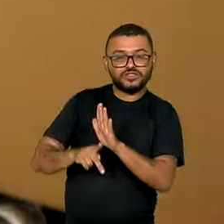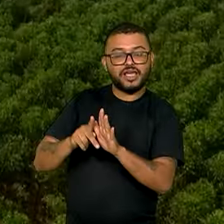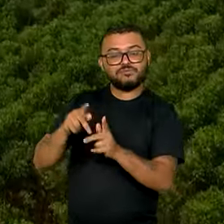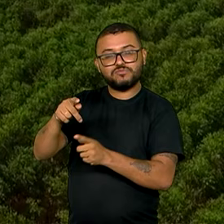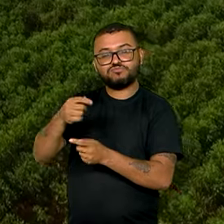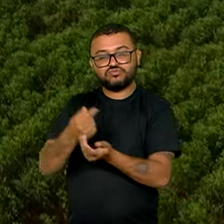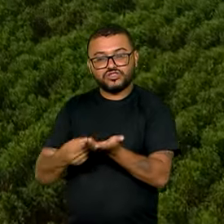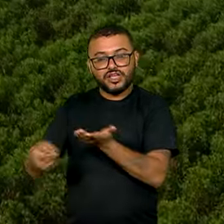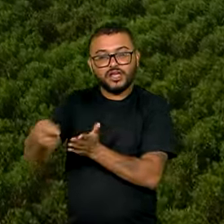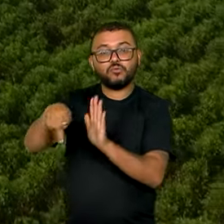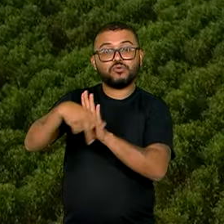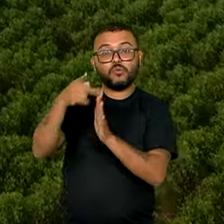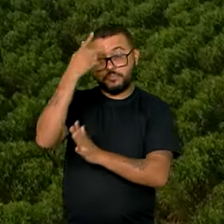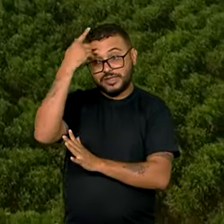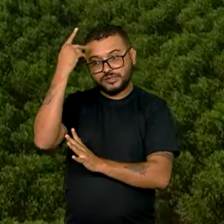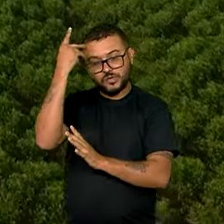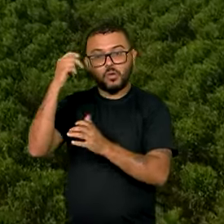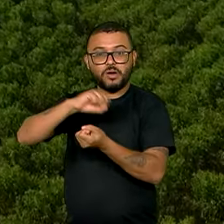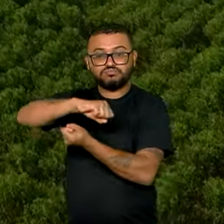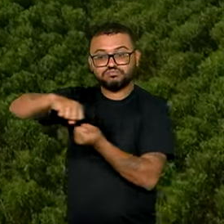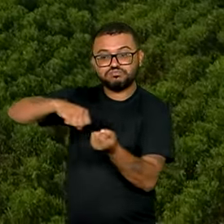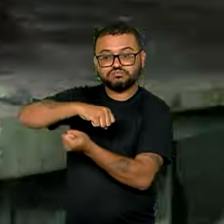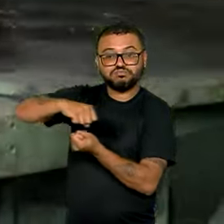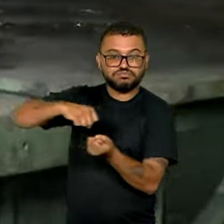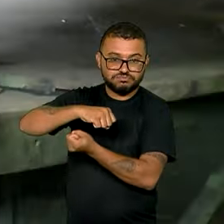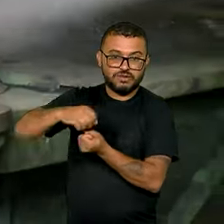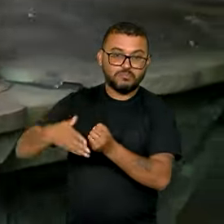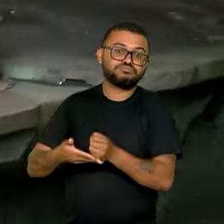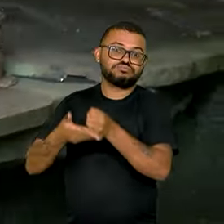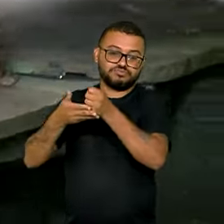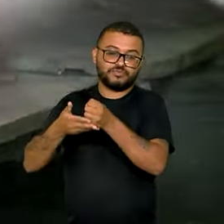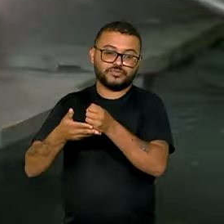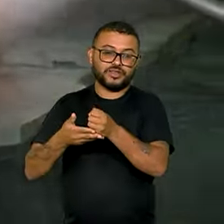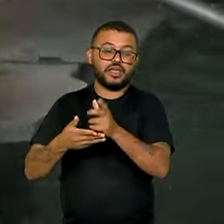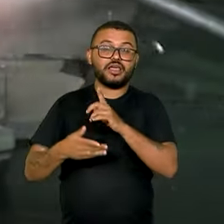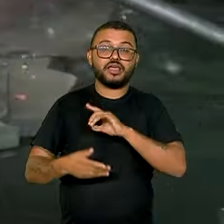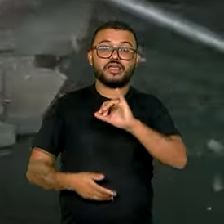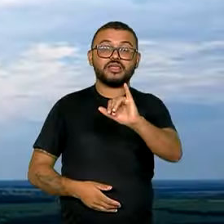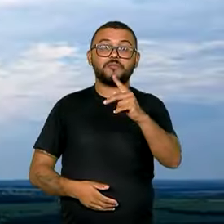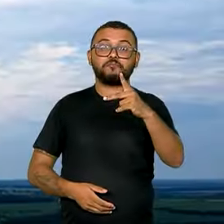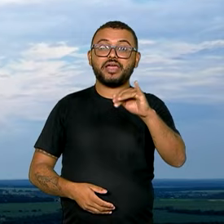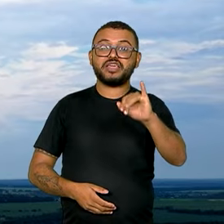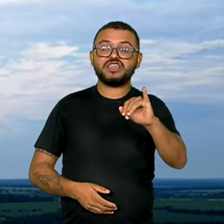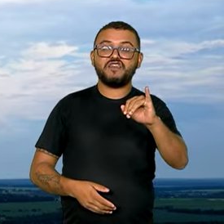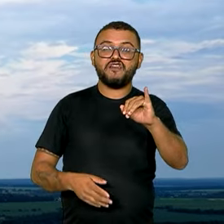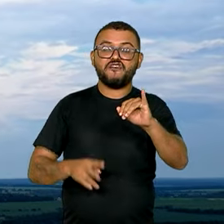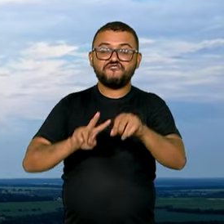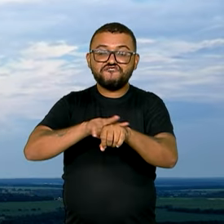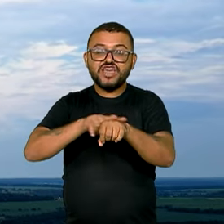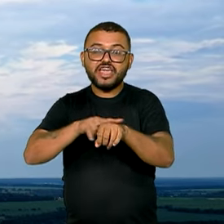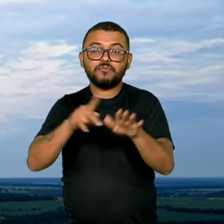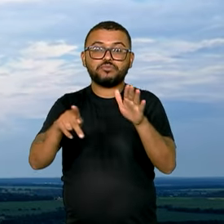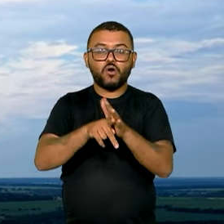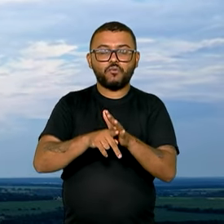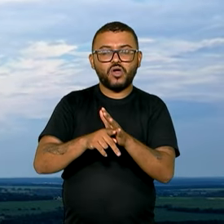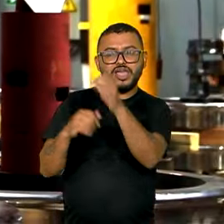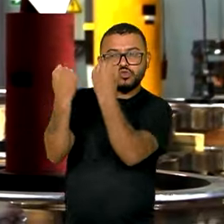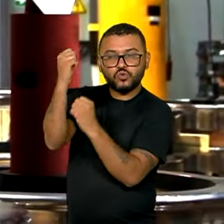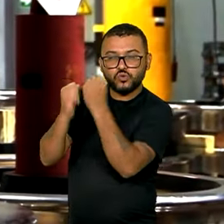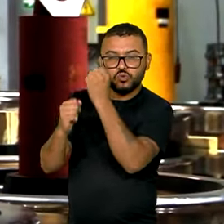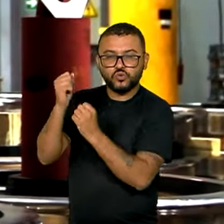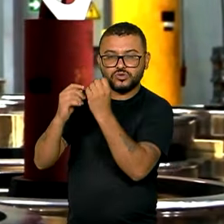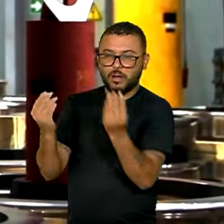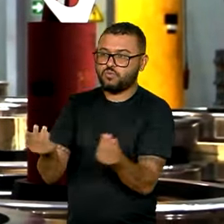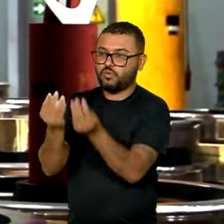financeiros para quem investir em sustentabilidade. Com o chamado IPI verde, as indústrias que poluírem menos